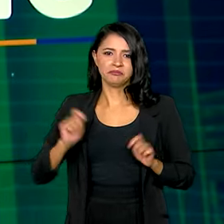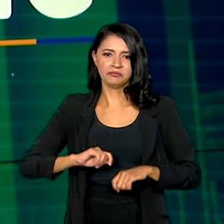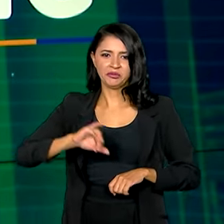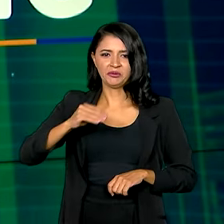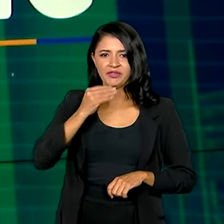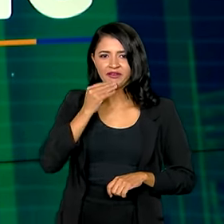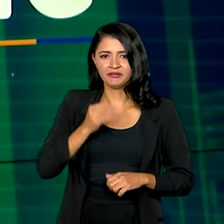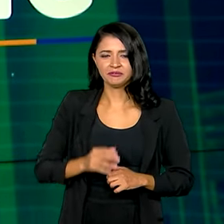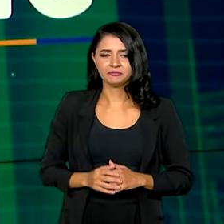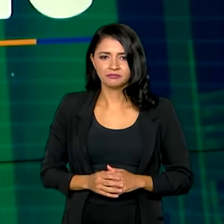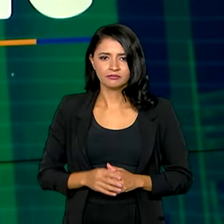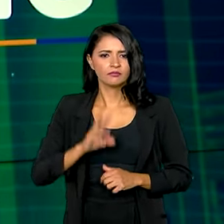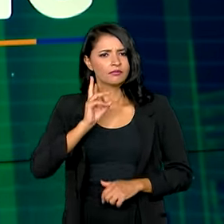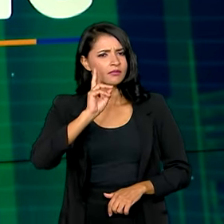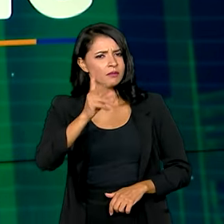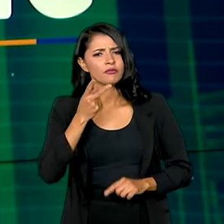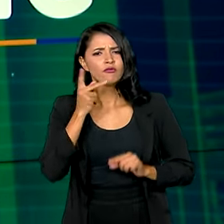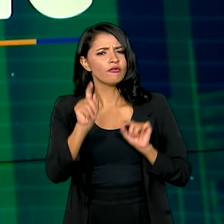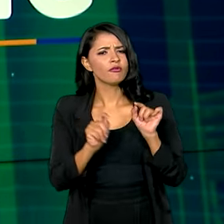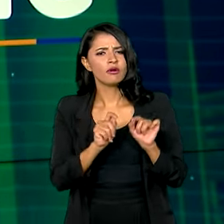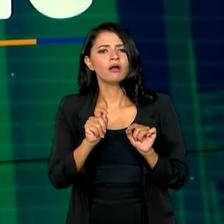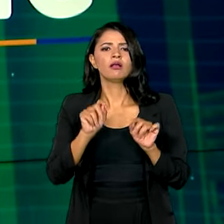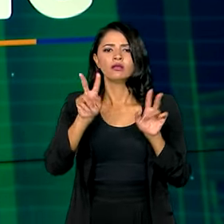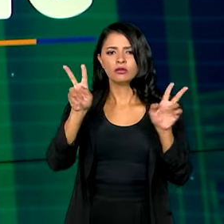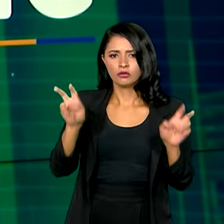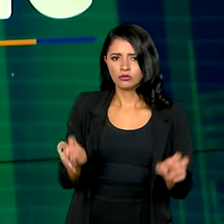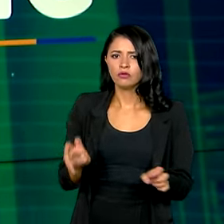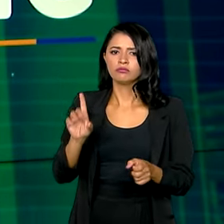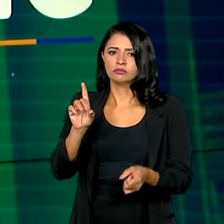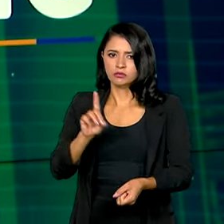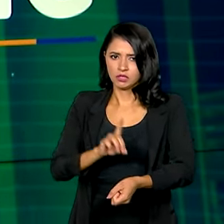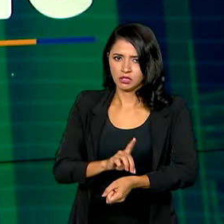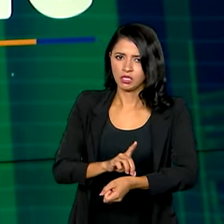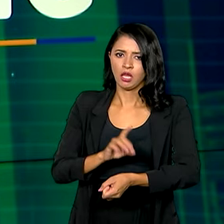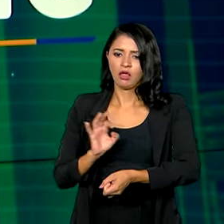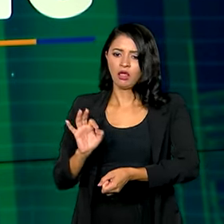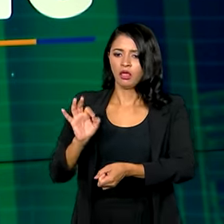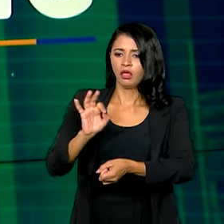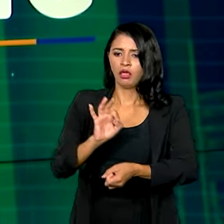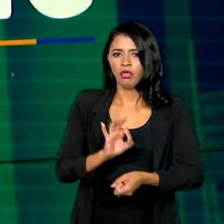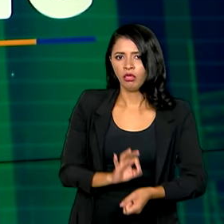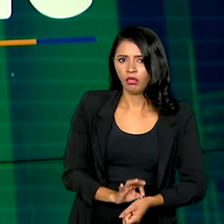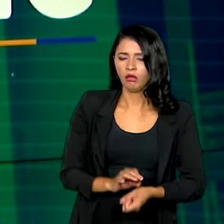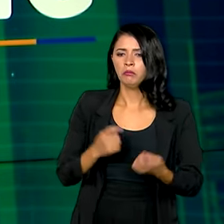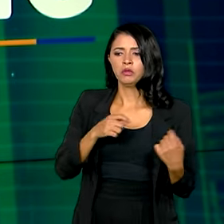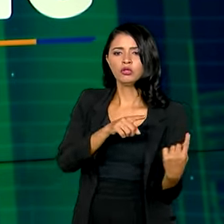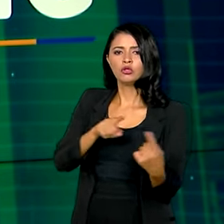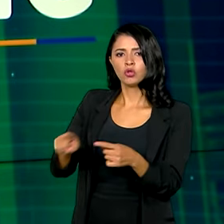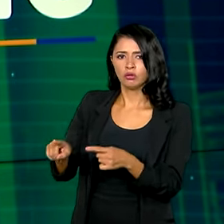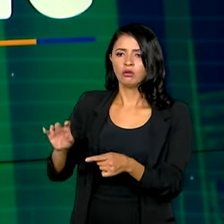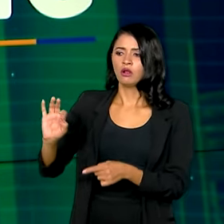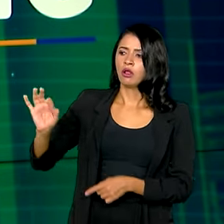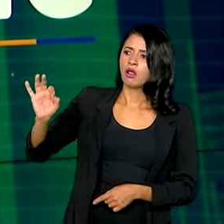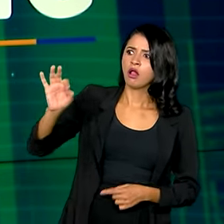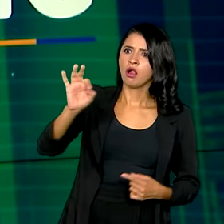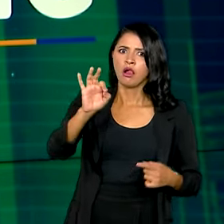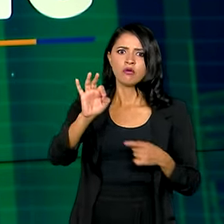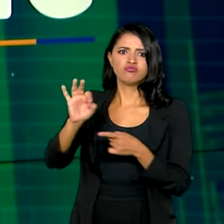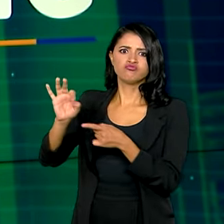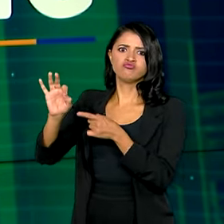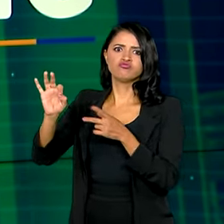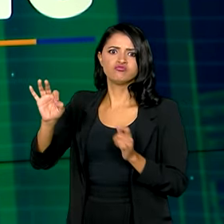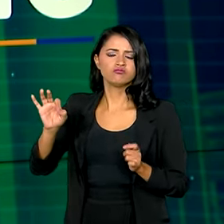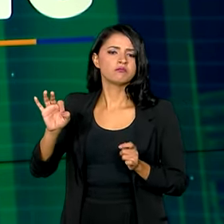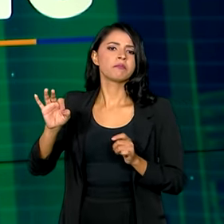A gente tem falado todo dia aqui sobre a dengue e a gente precisa combater, assim como combater o mosquito causador, o